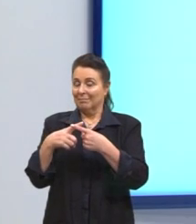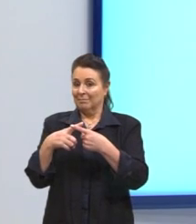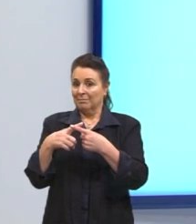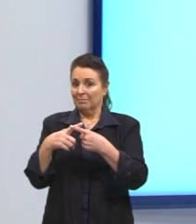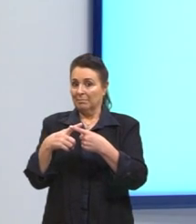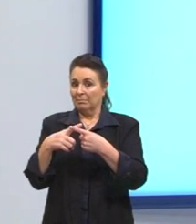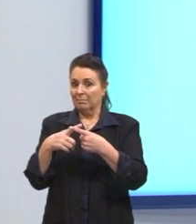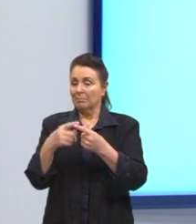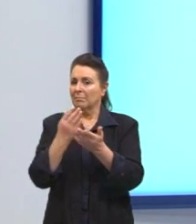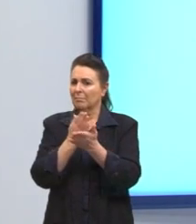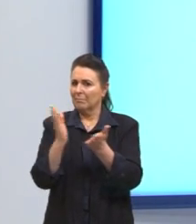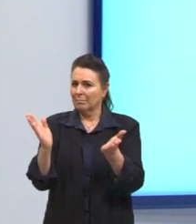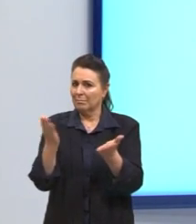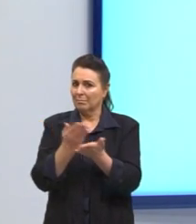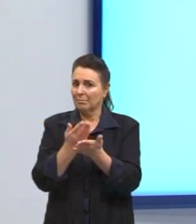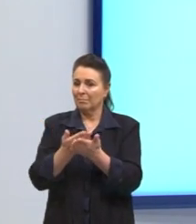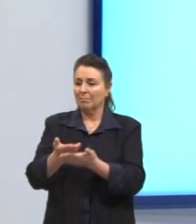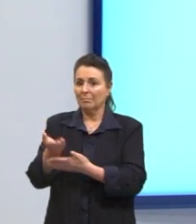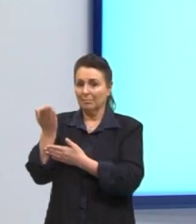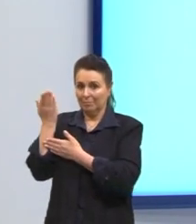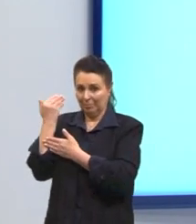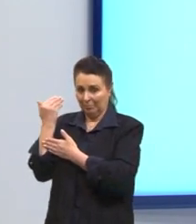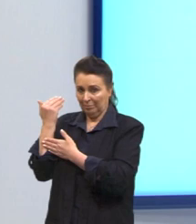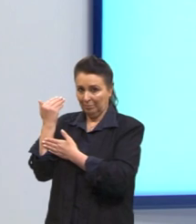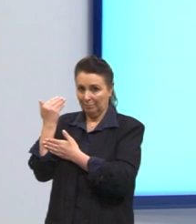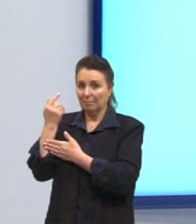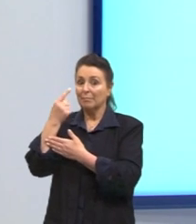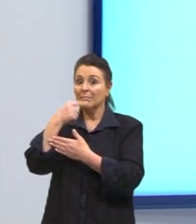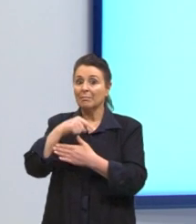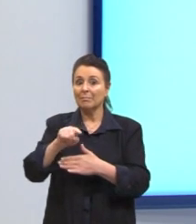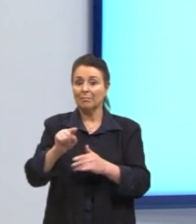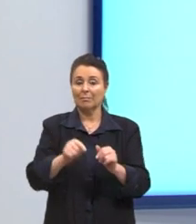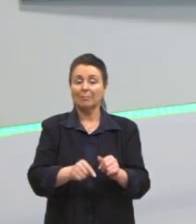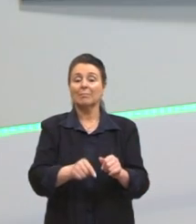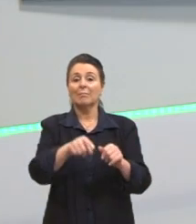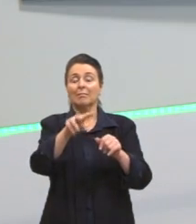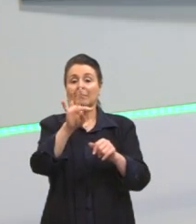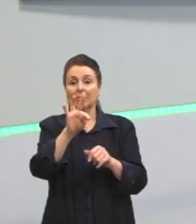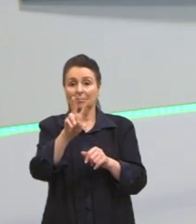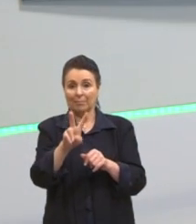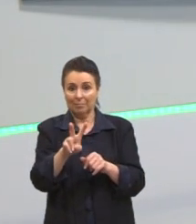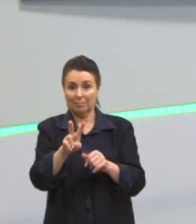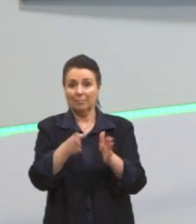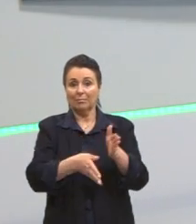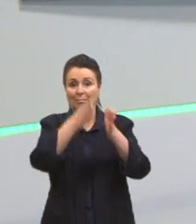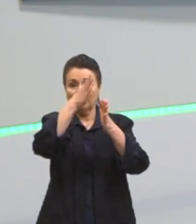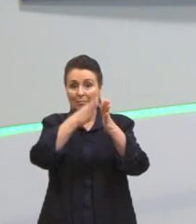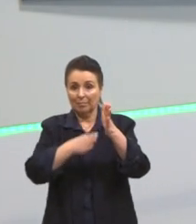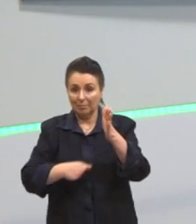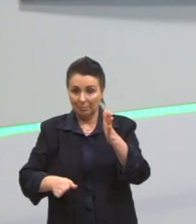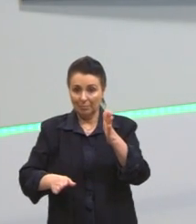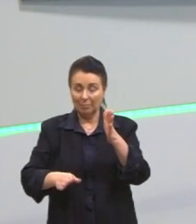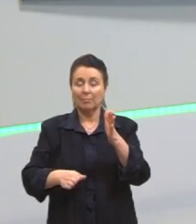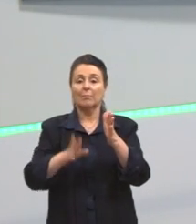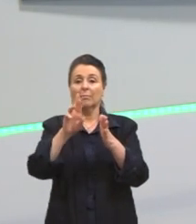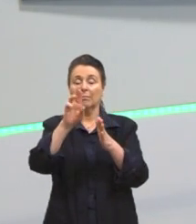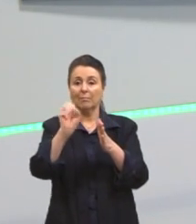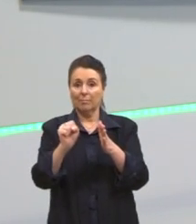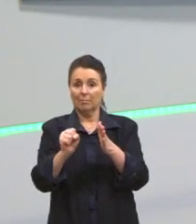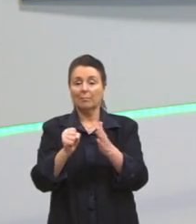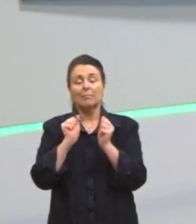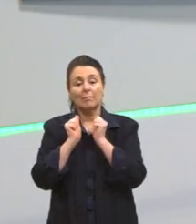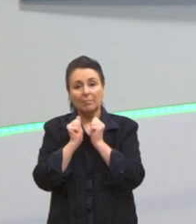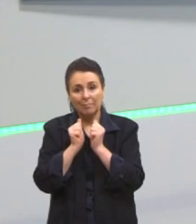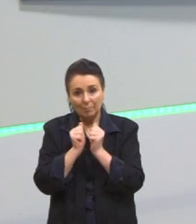Porque se tu perdeu as aulas anteriores, corre no canal da TV Se Eduq RS, acompanha, não perde nenhum detalhe